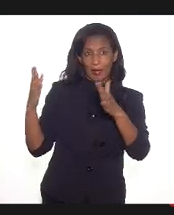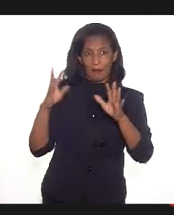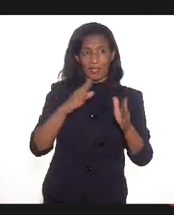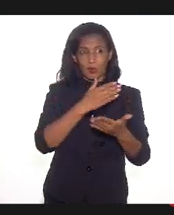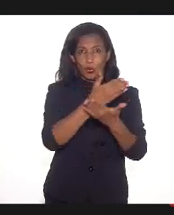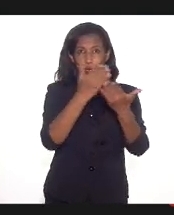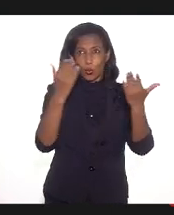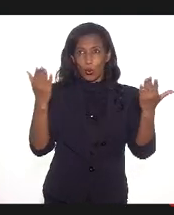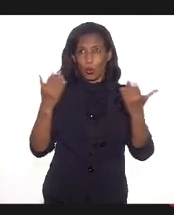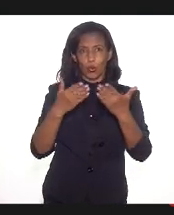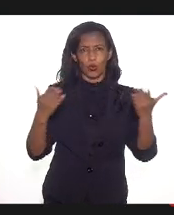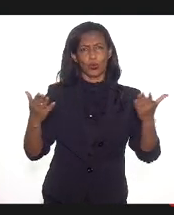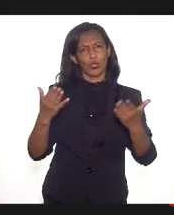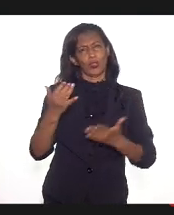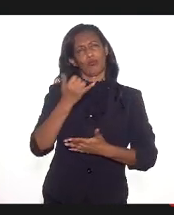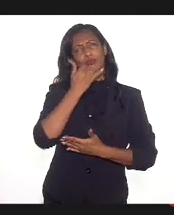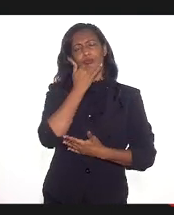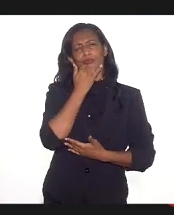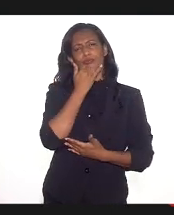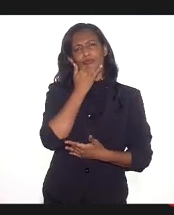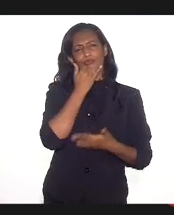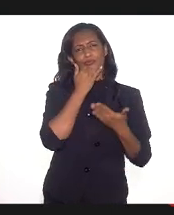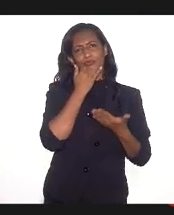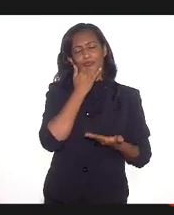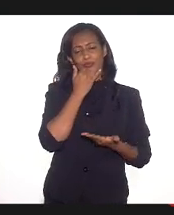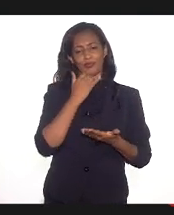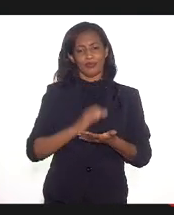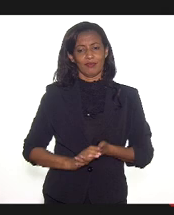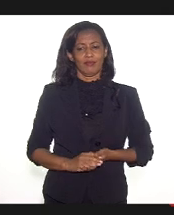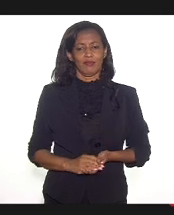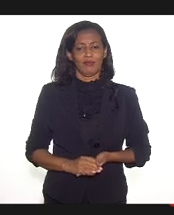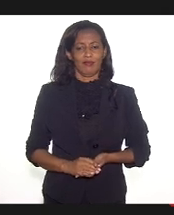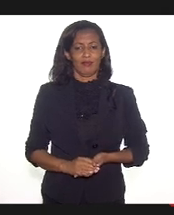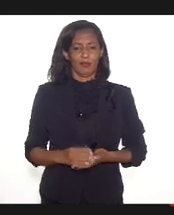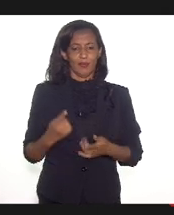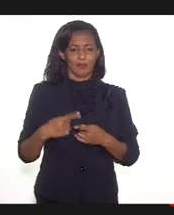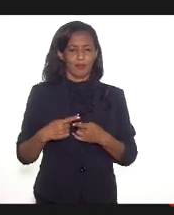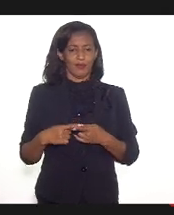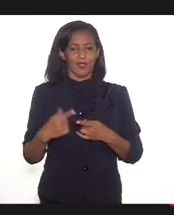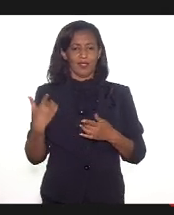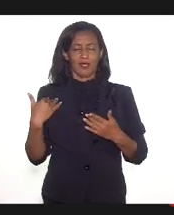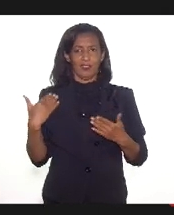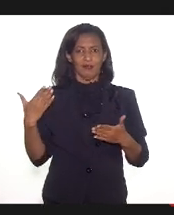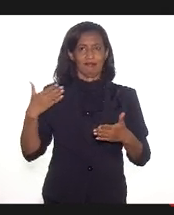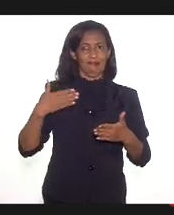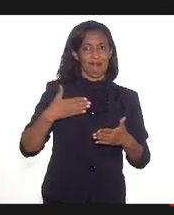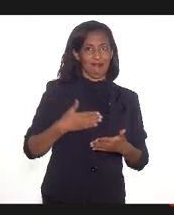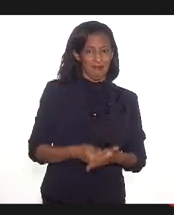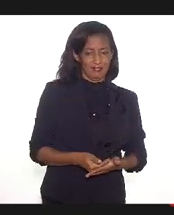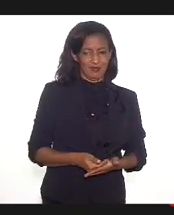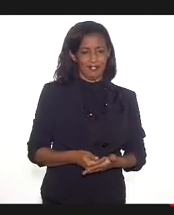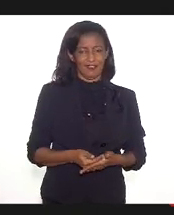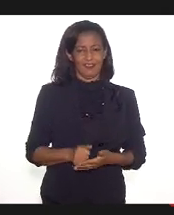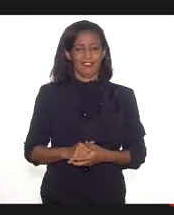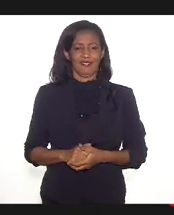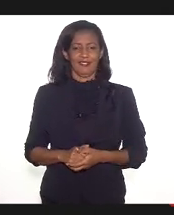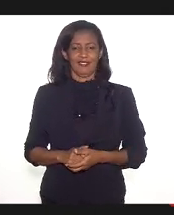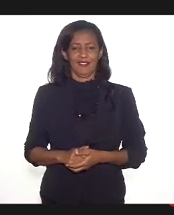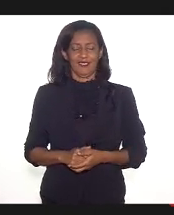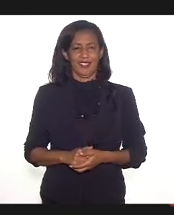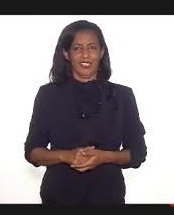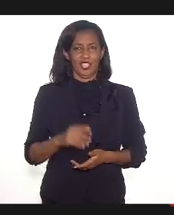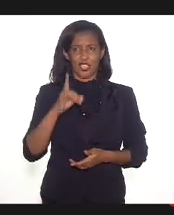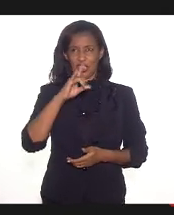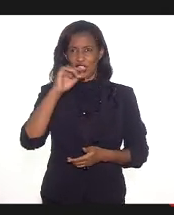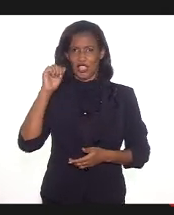presentes. Eu peço desculpas porque eu venho de uma maratona nos últimos